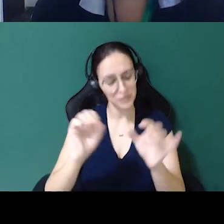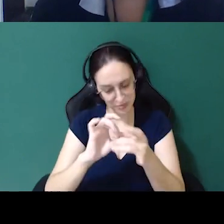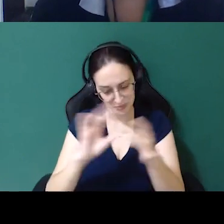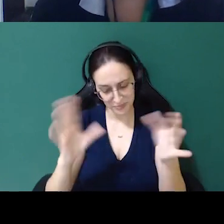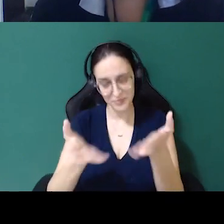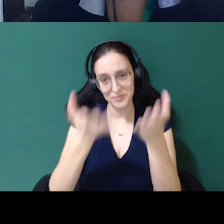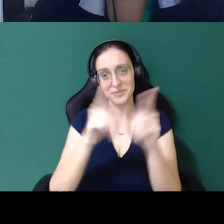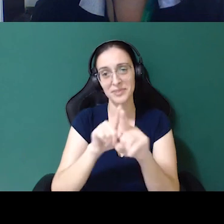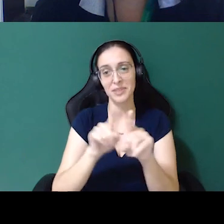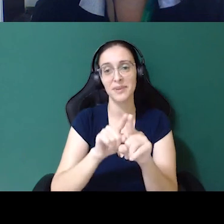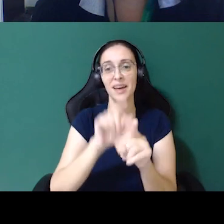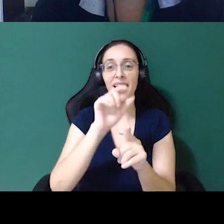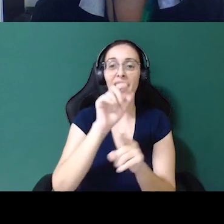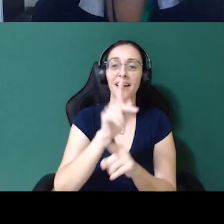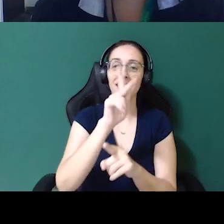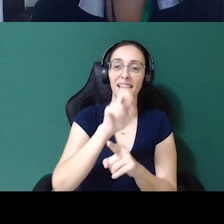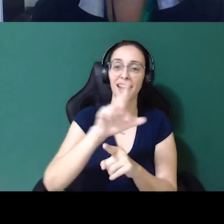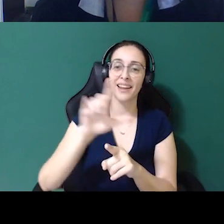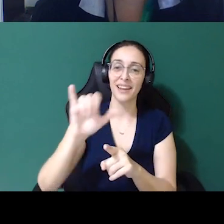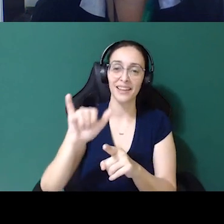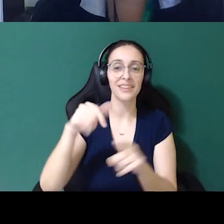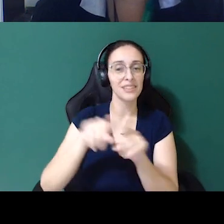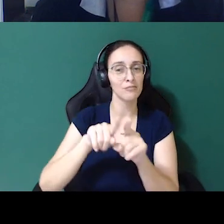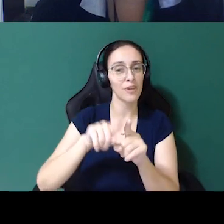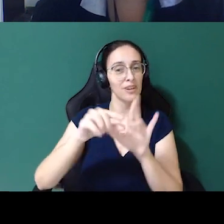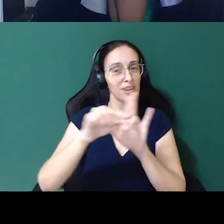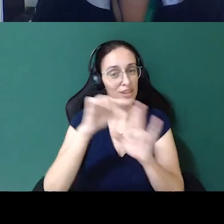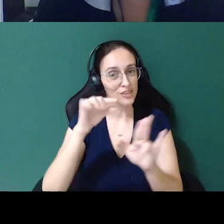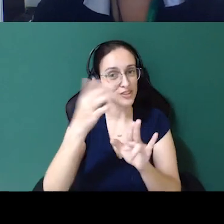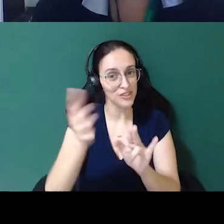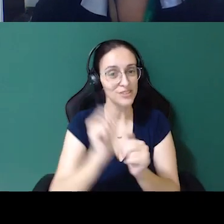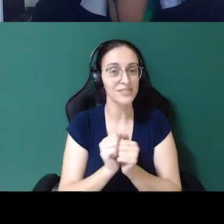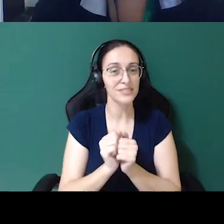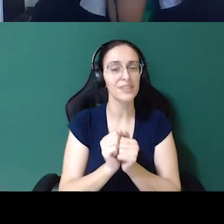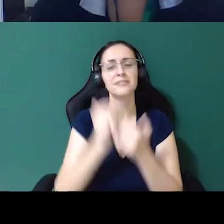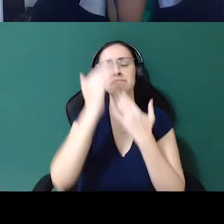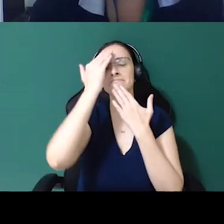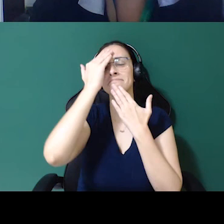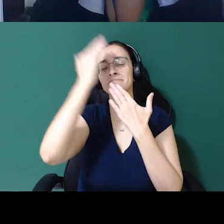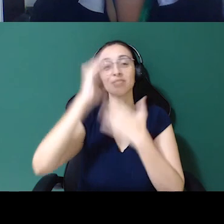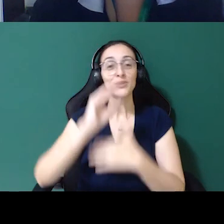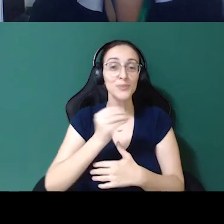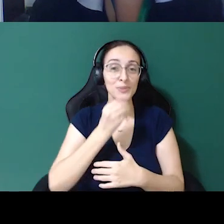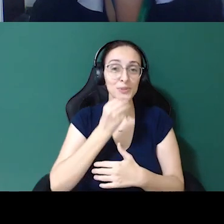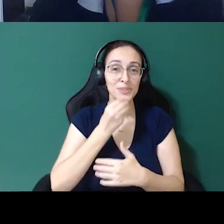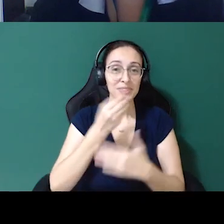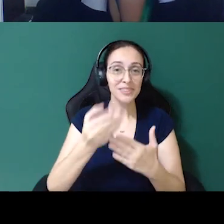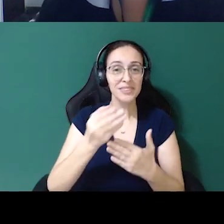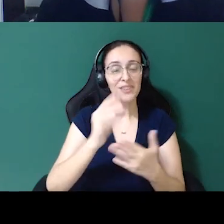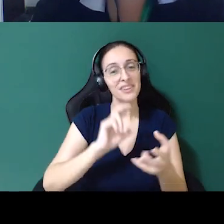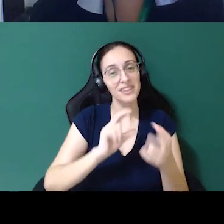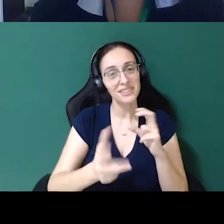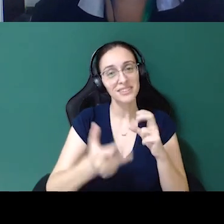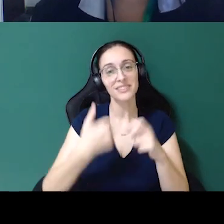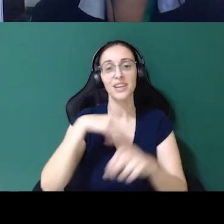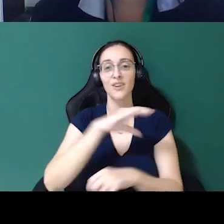a Kelly também colocou o LinkedIn aqui, eu agradeço a oportunidade, TDC, os